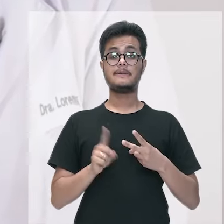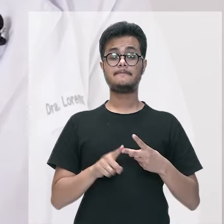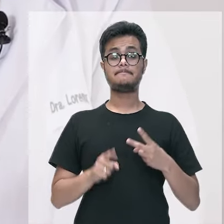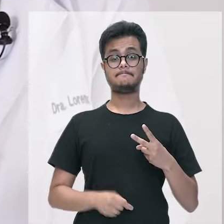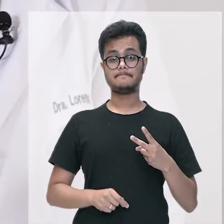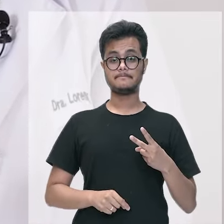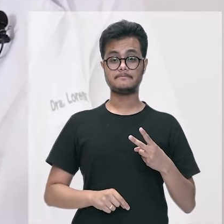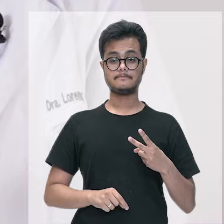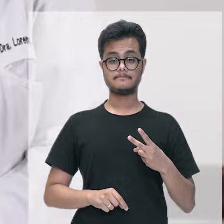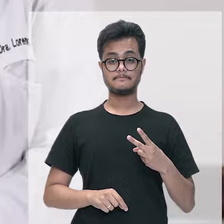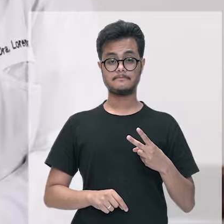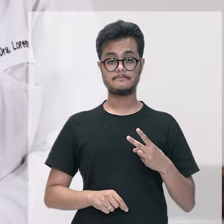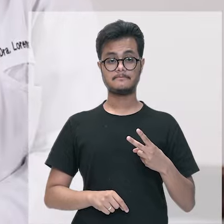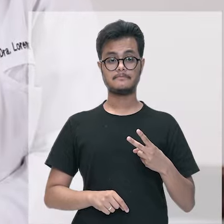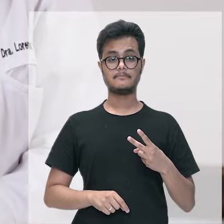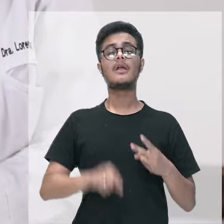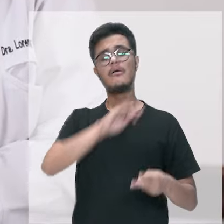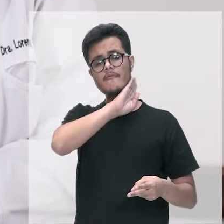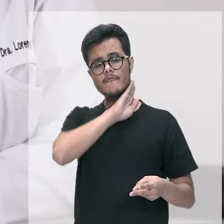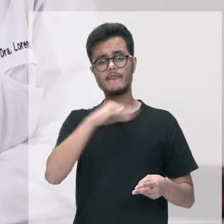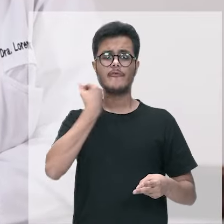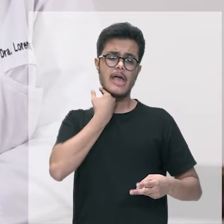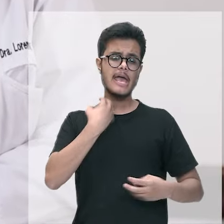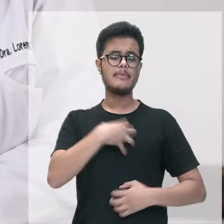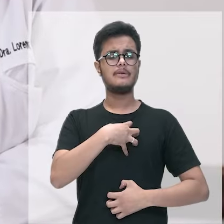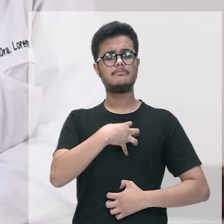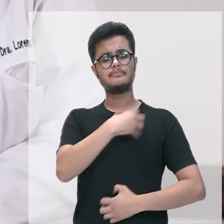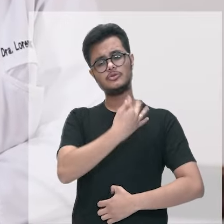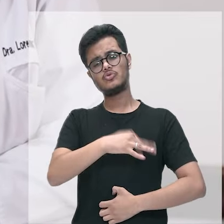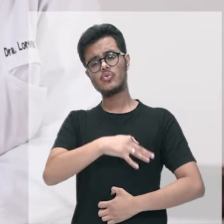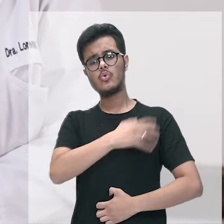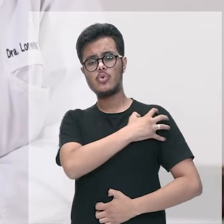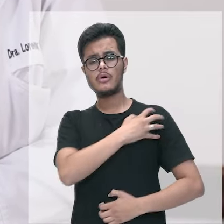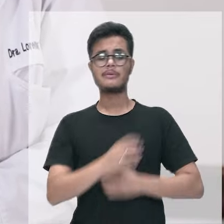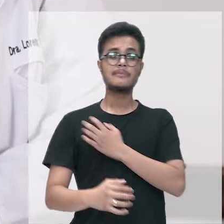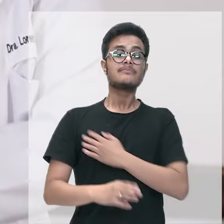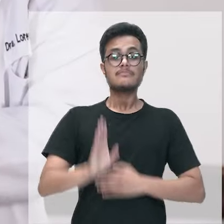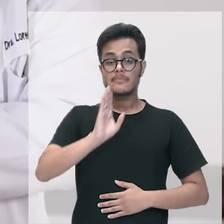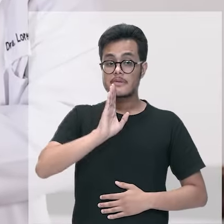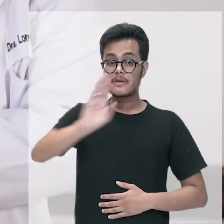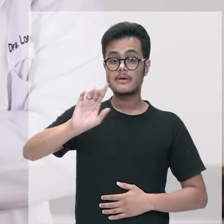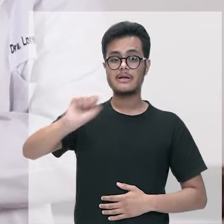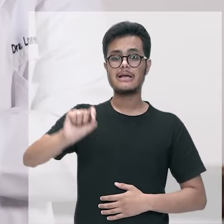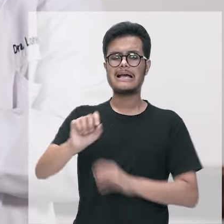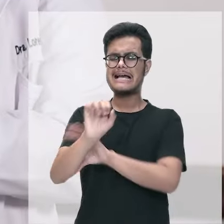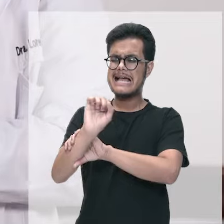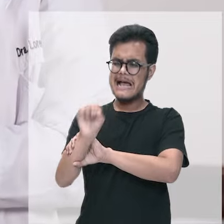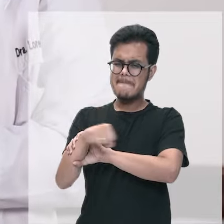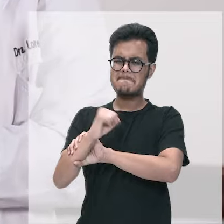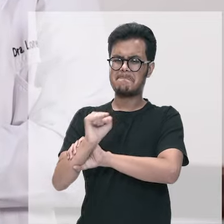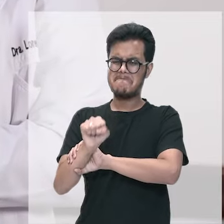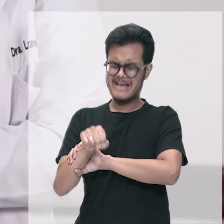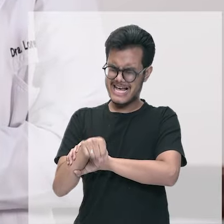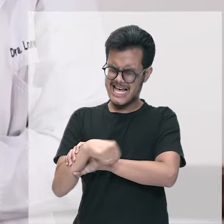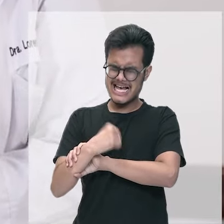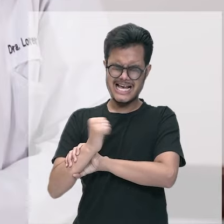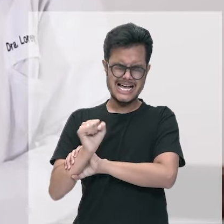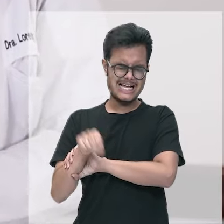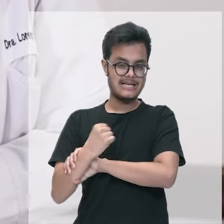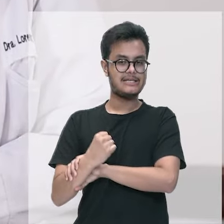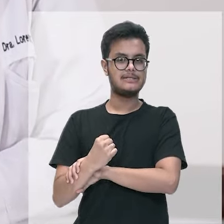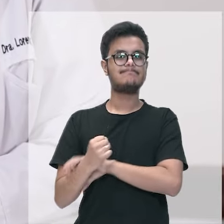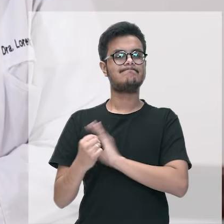ela pode cursar com febre dores no corpo mas principalmente dores nas articulações